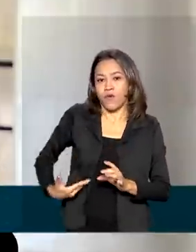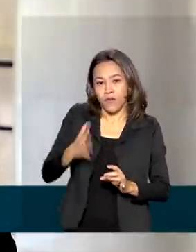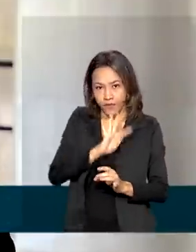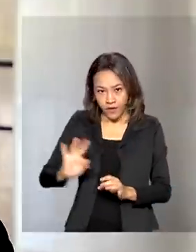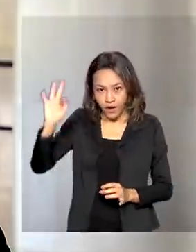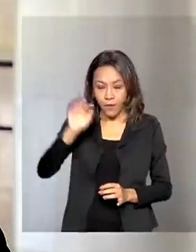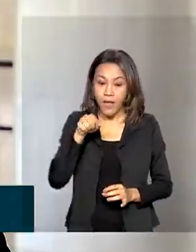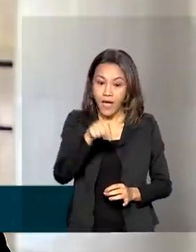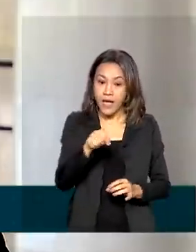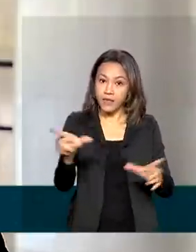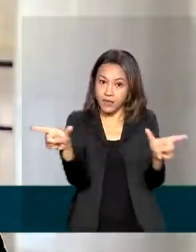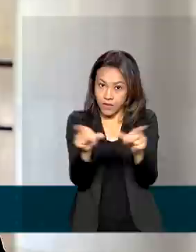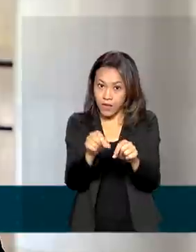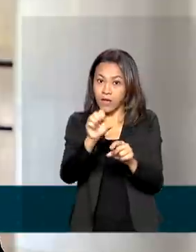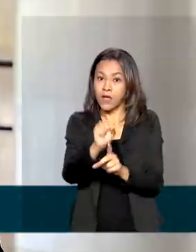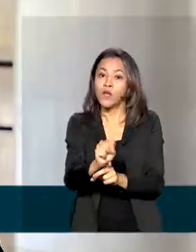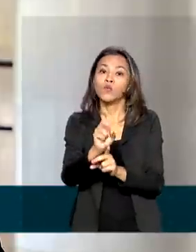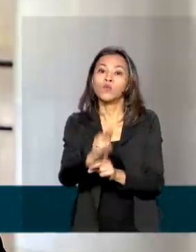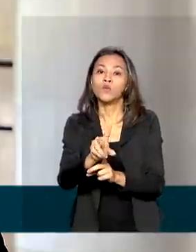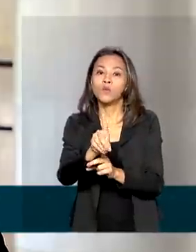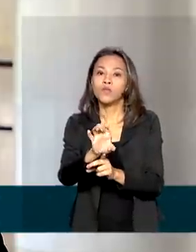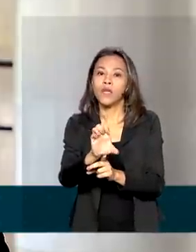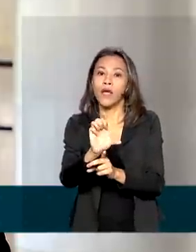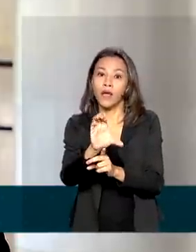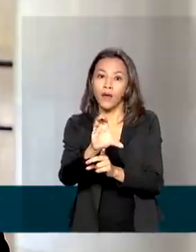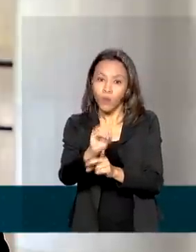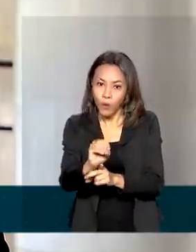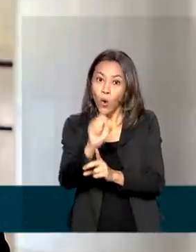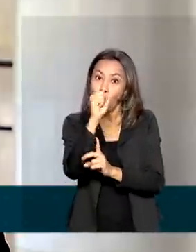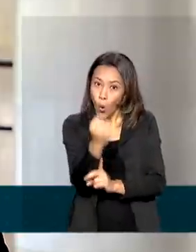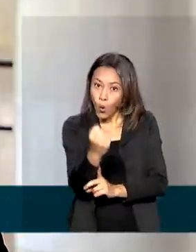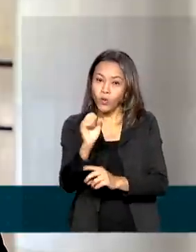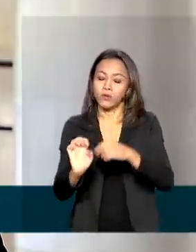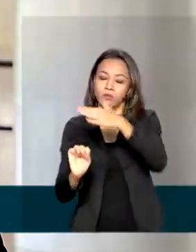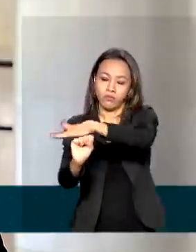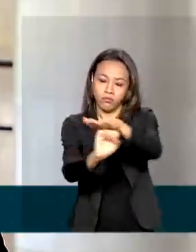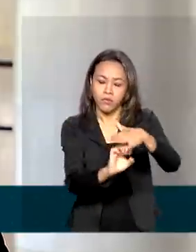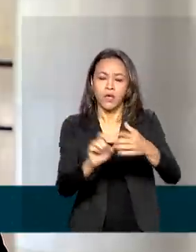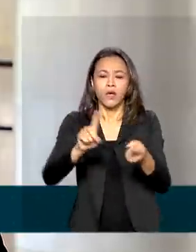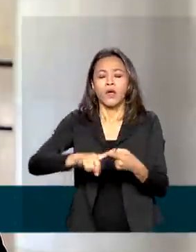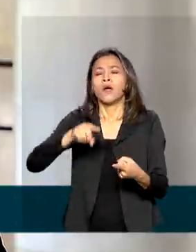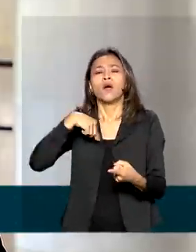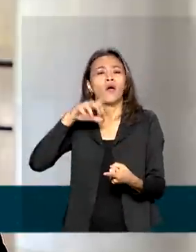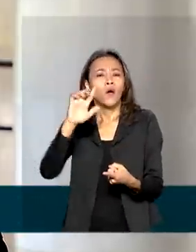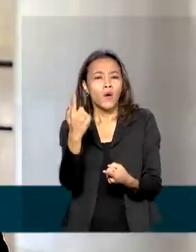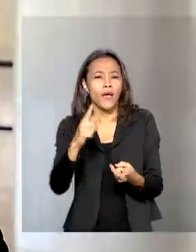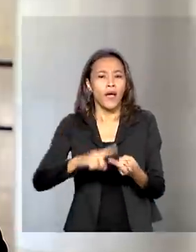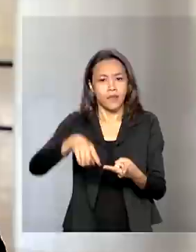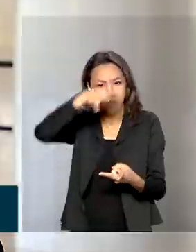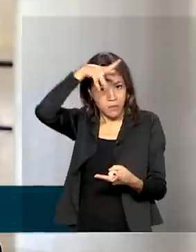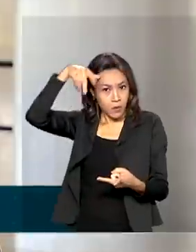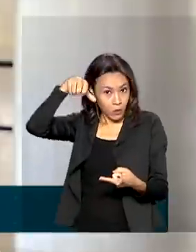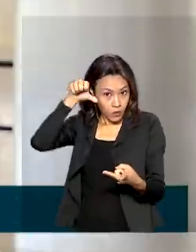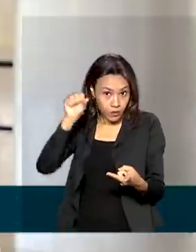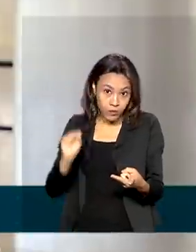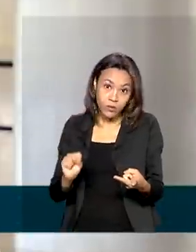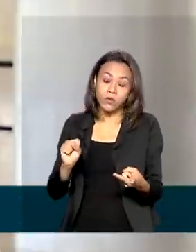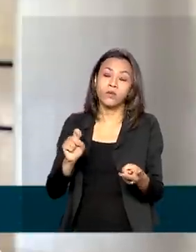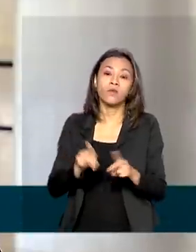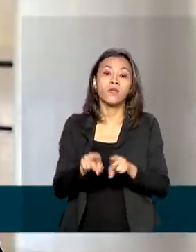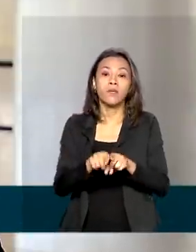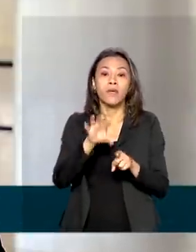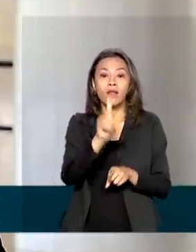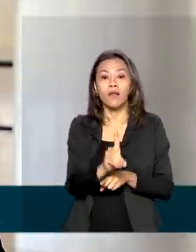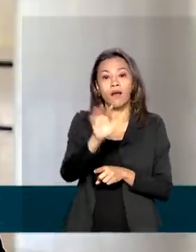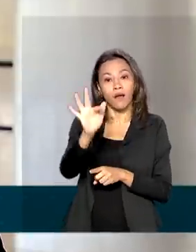a Sudeco, oito empreendimentos receberão recursos em Goiás, Mato Grosso, Mato Grosso do Sul, além do Distrito Federal. A